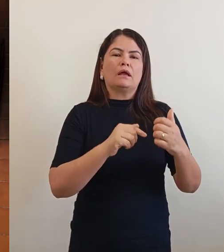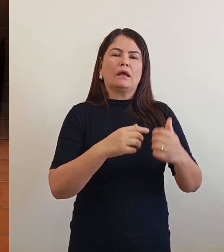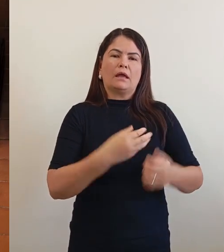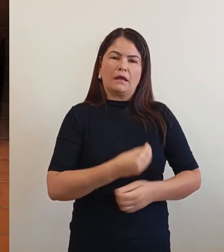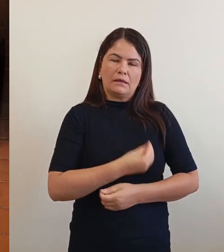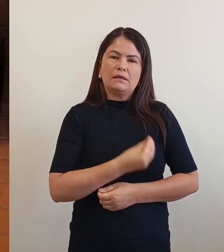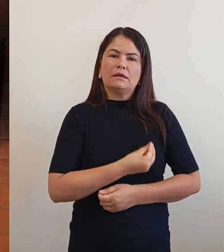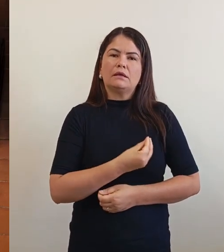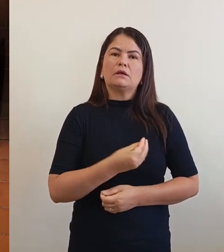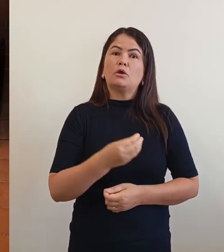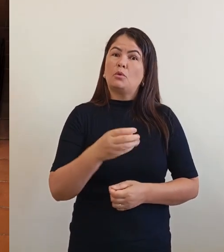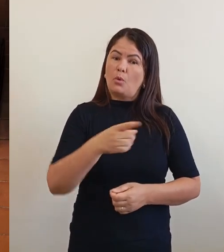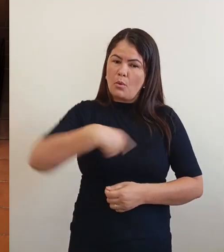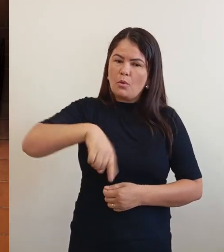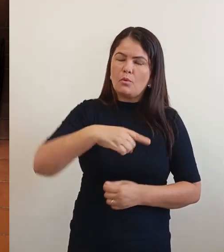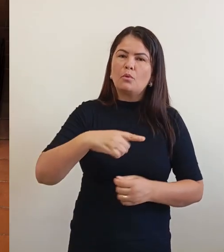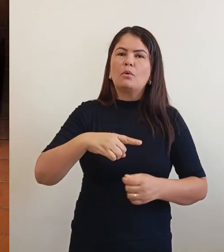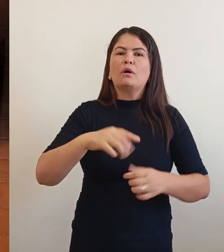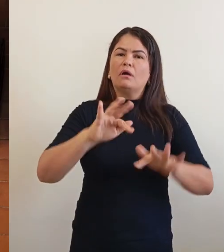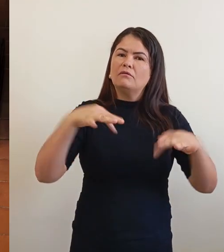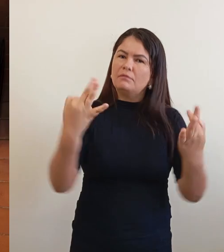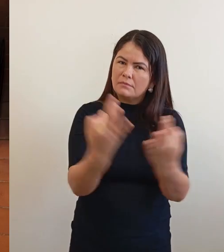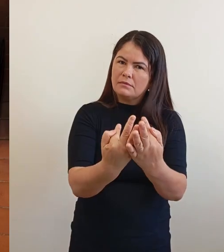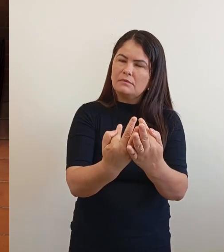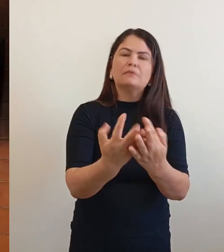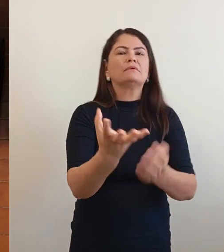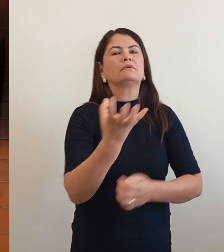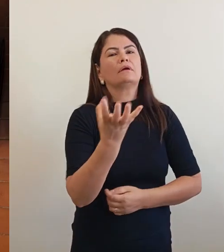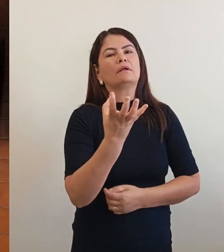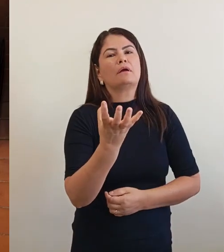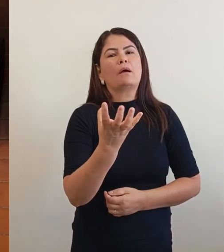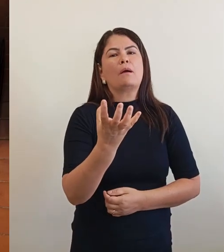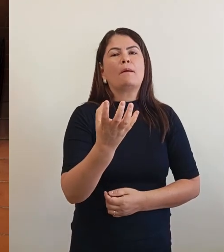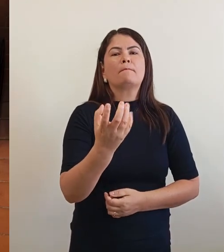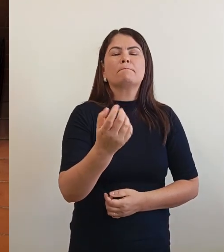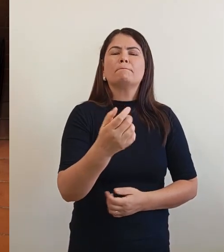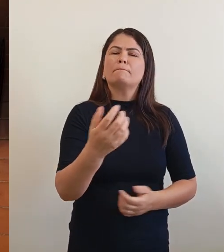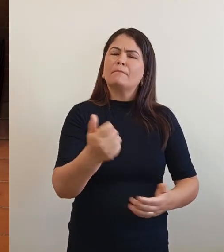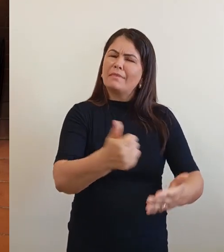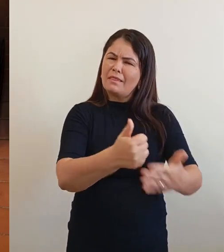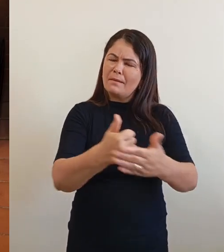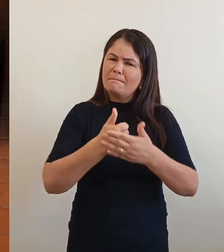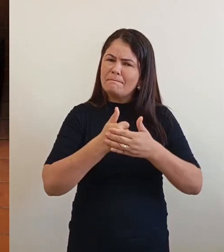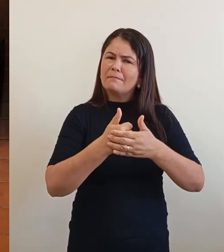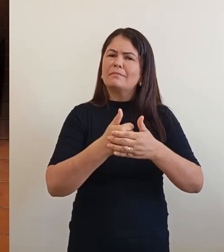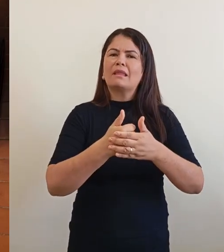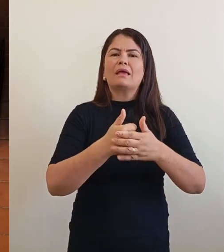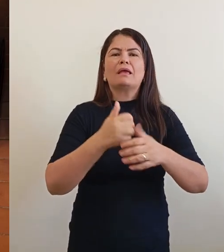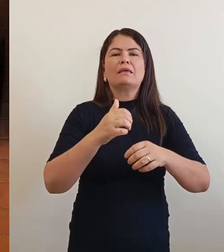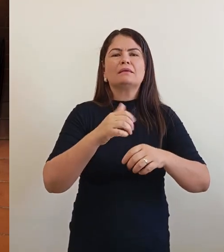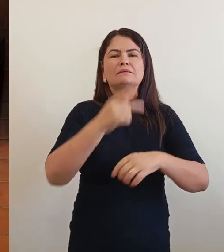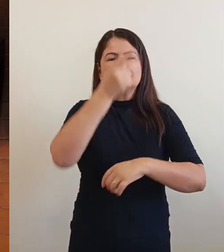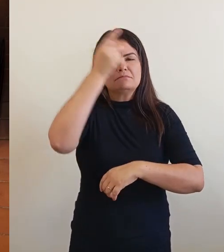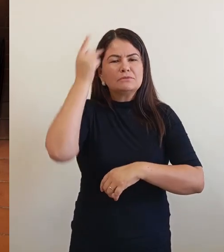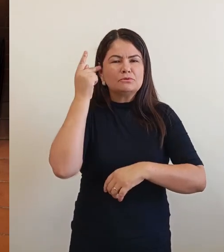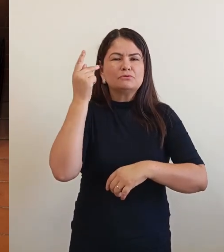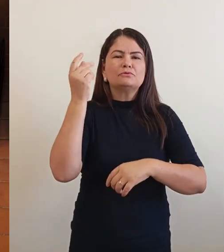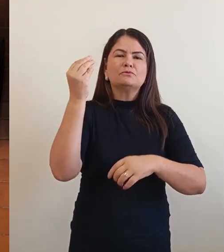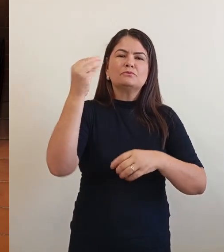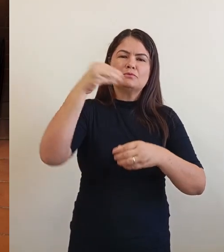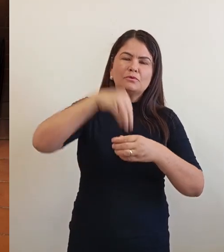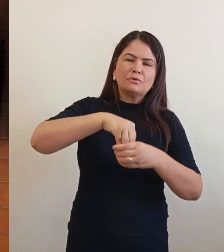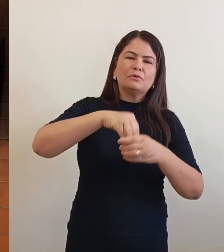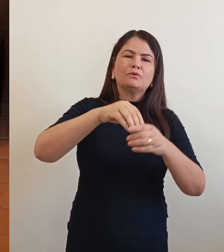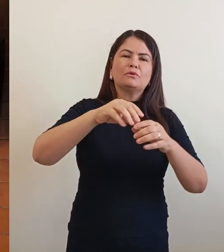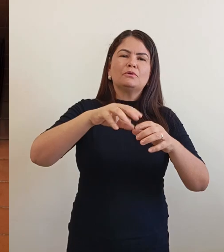mais pessoas para fazer parte desse grupo nosso. Porque na nossa gestão vai ser uma família trabalhando para as